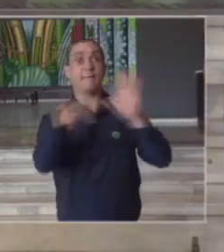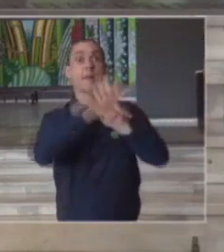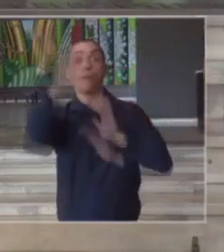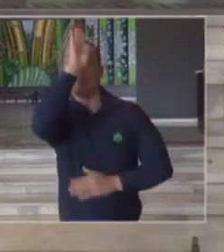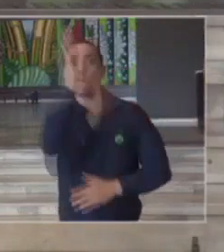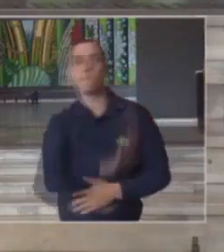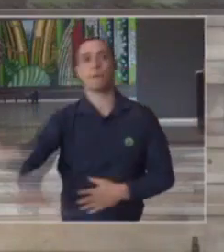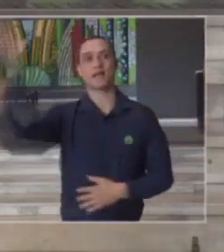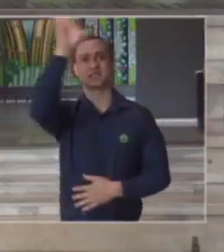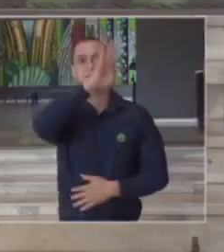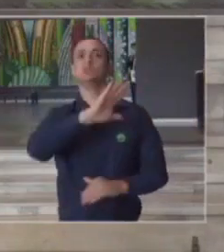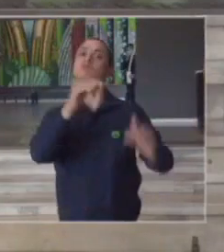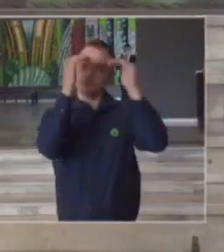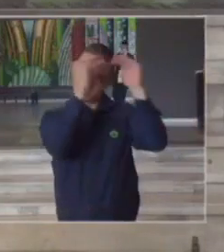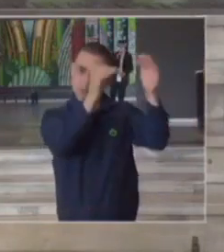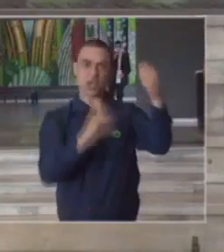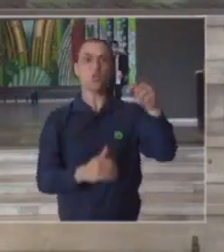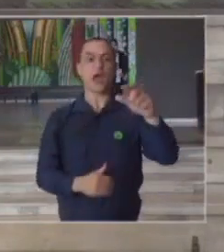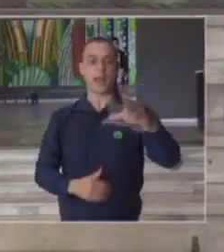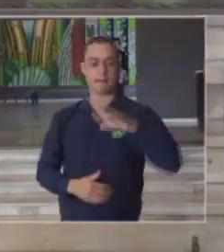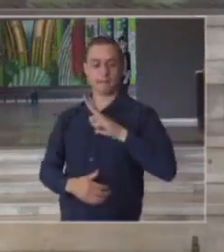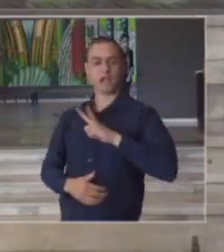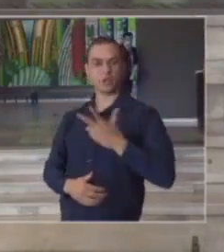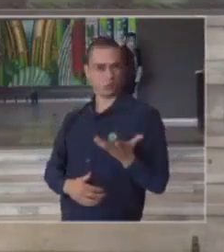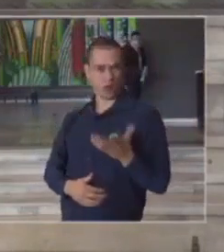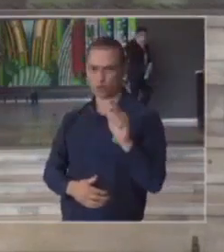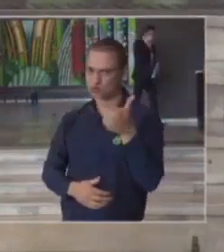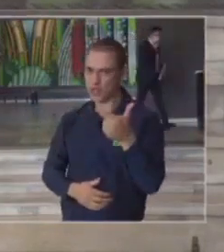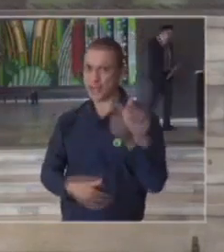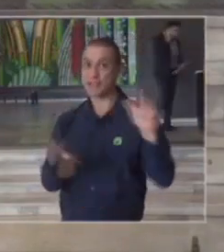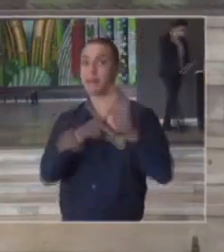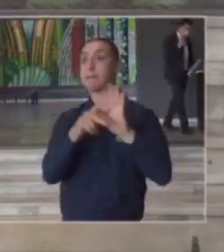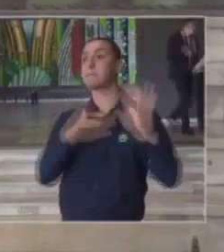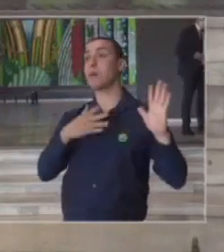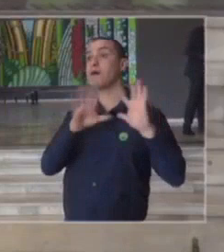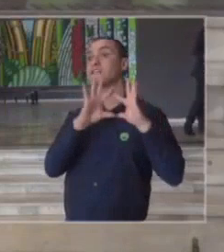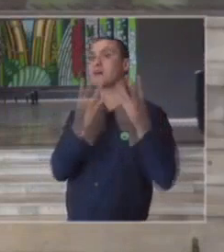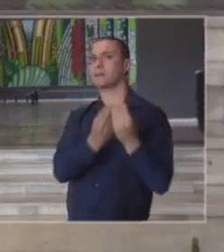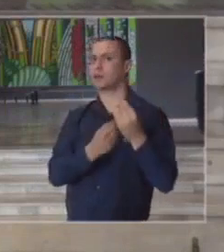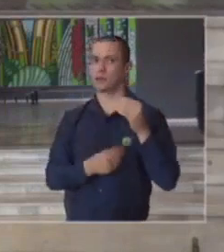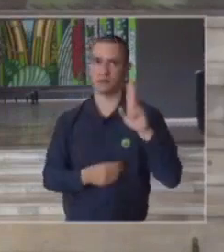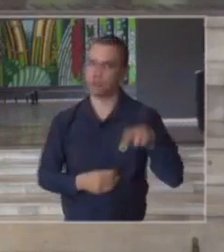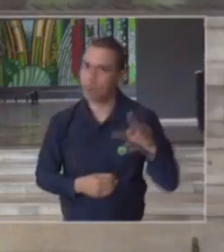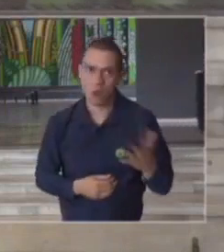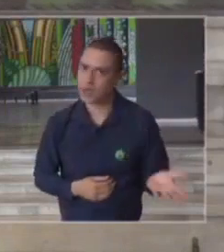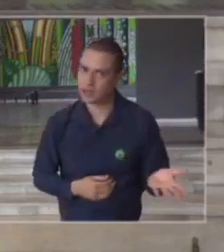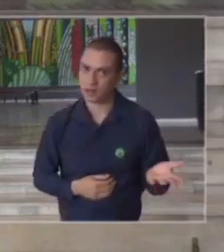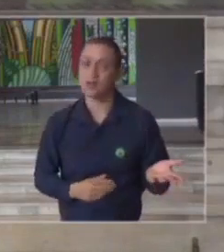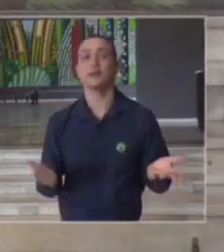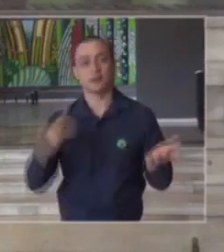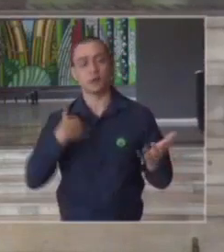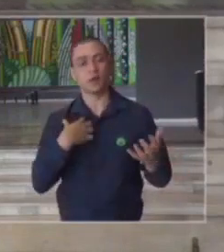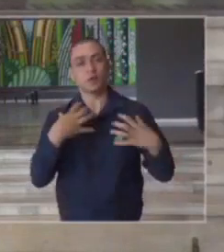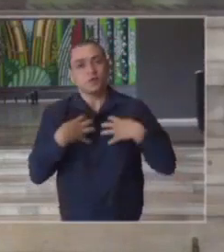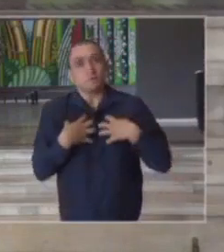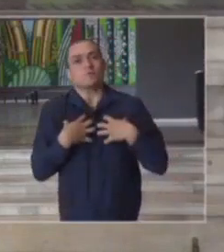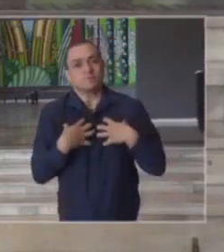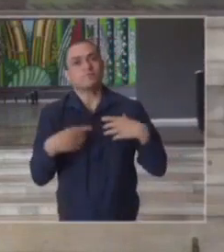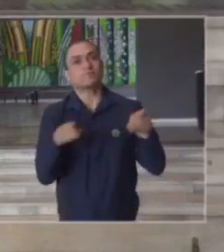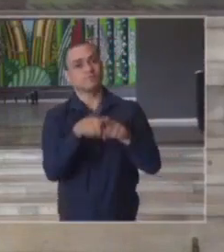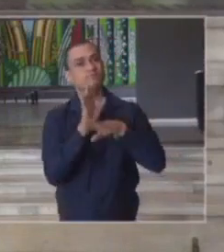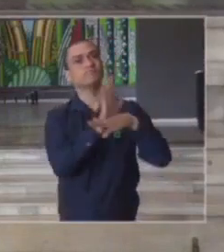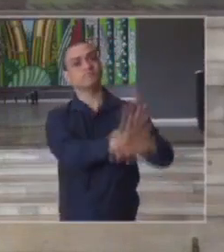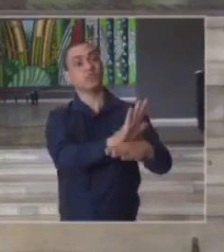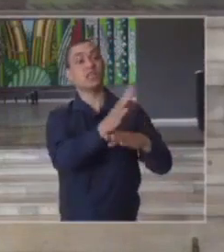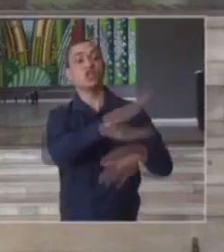federal do Brasil não é pessoal nem familiar portanto transmito aqui a minha solidariedade também